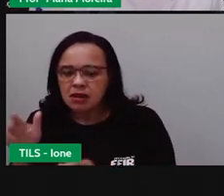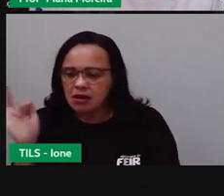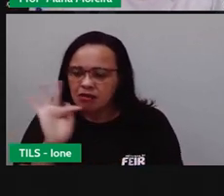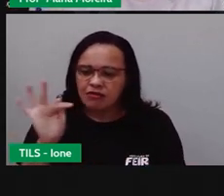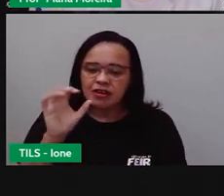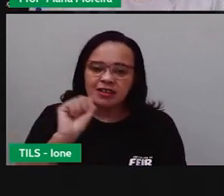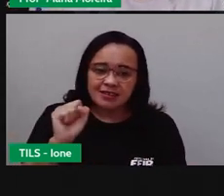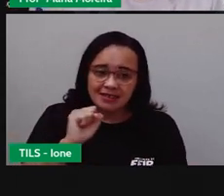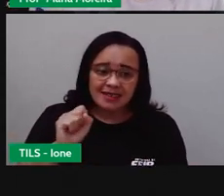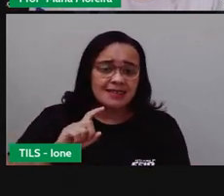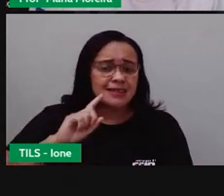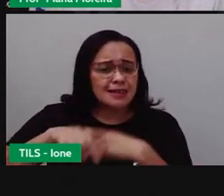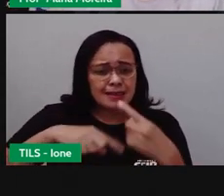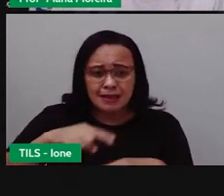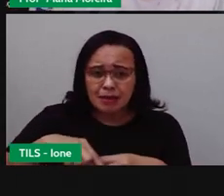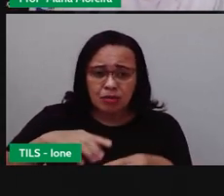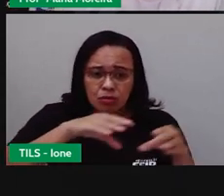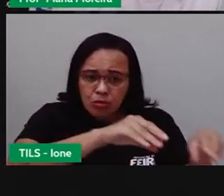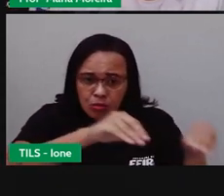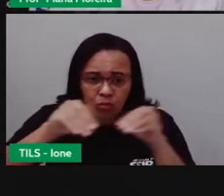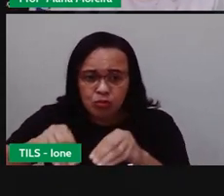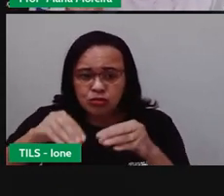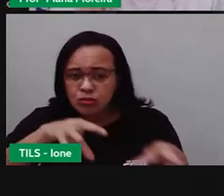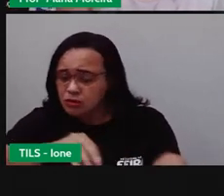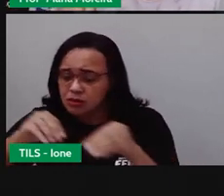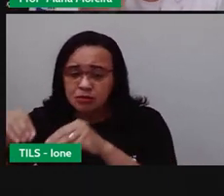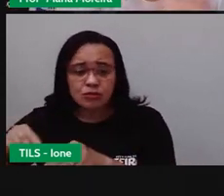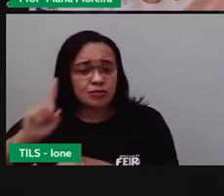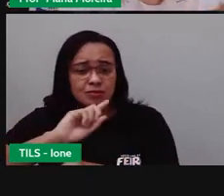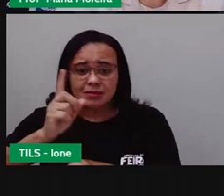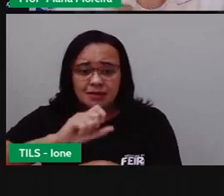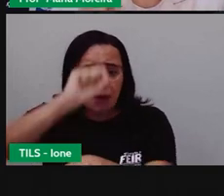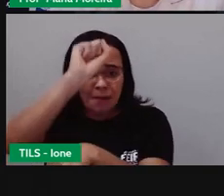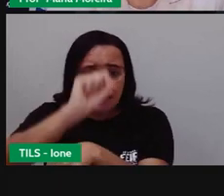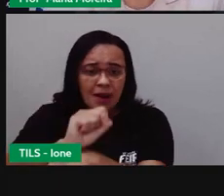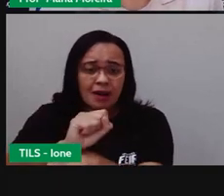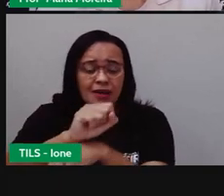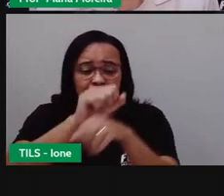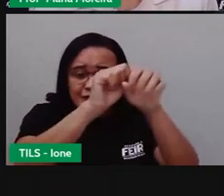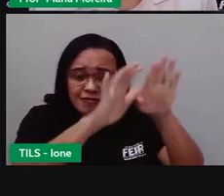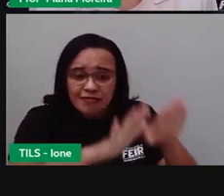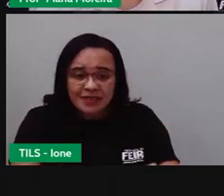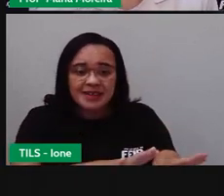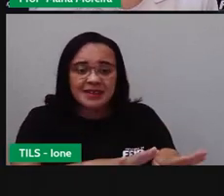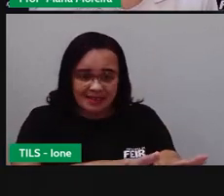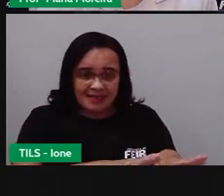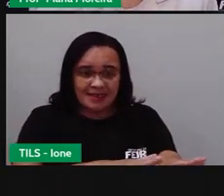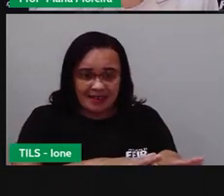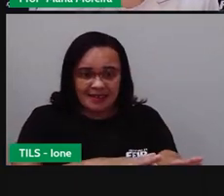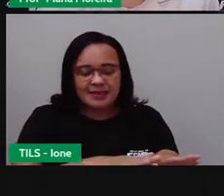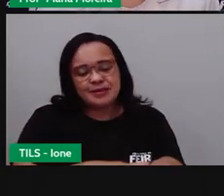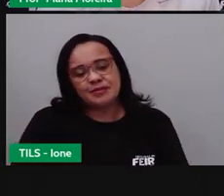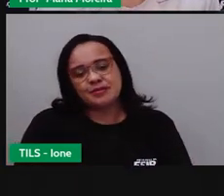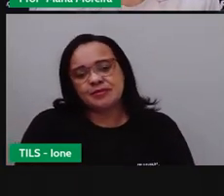fixo. é isso? Deixando de ser nômades, de ficar o quê? Mudando de endereço.